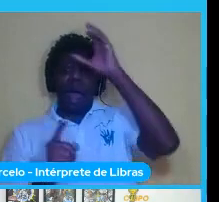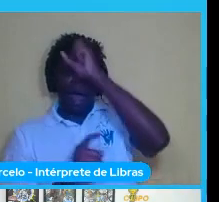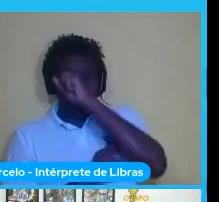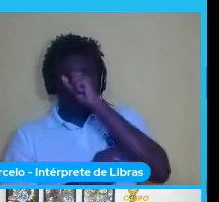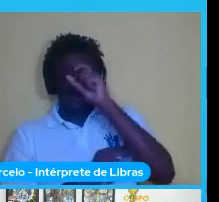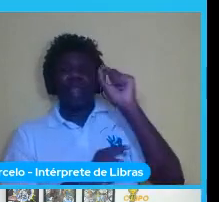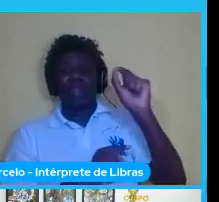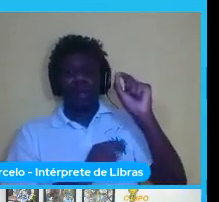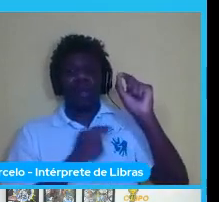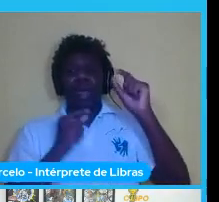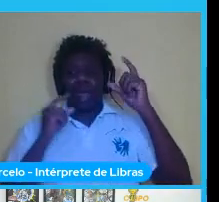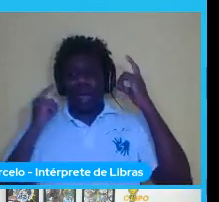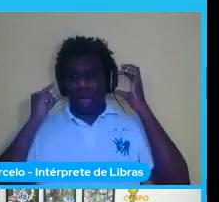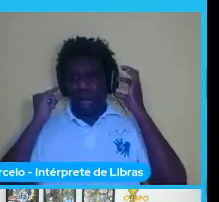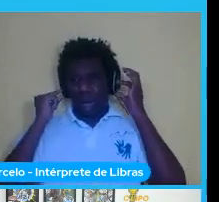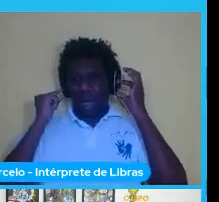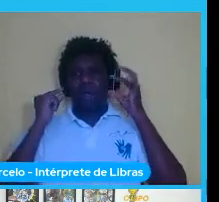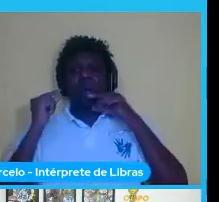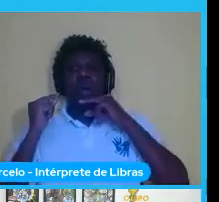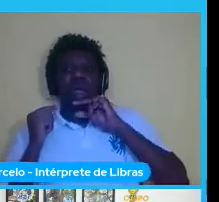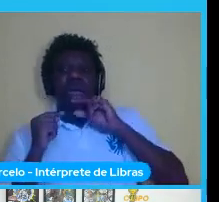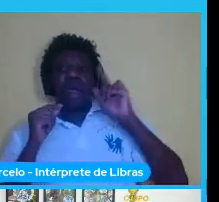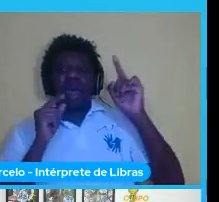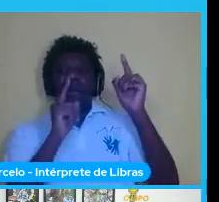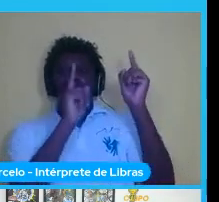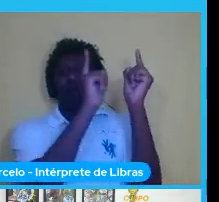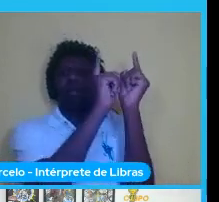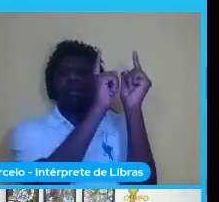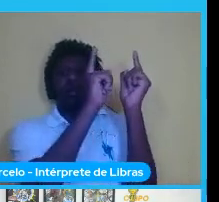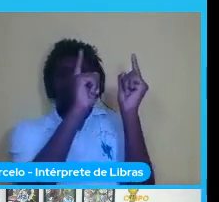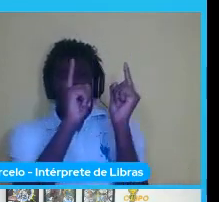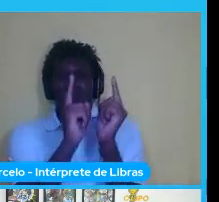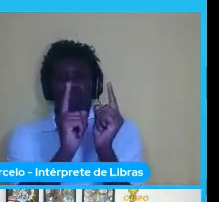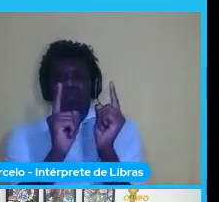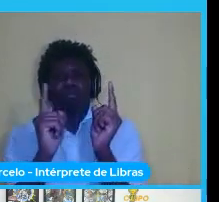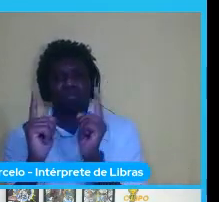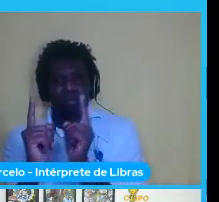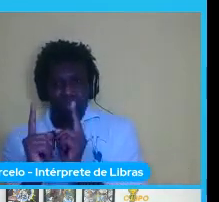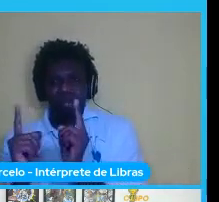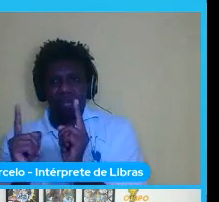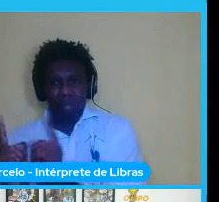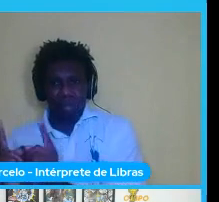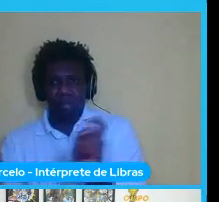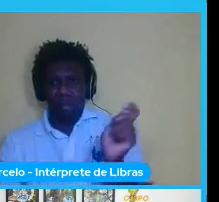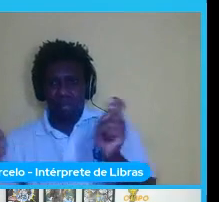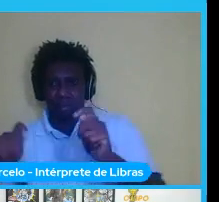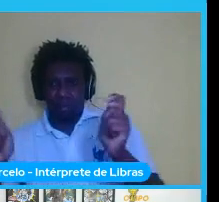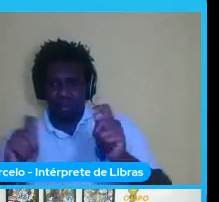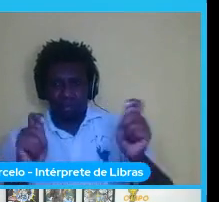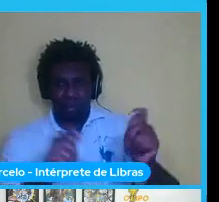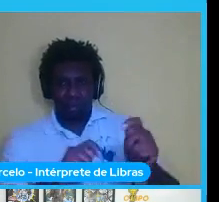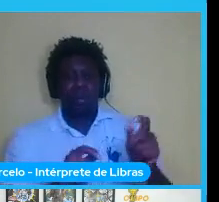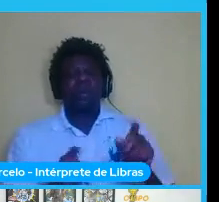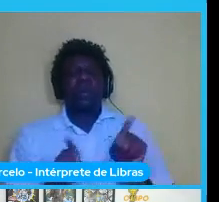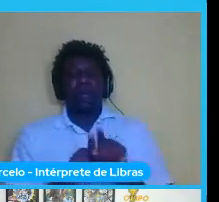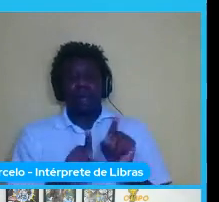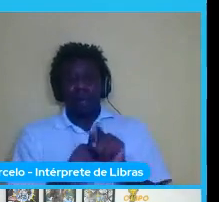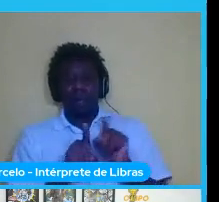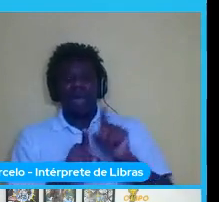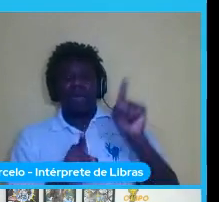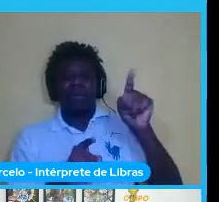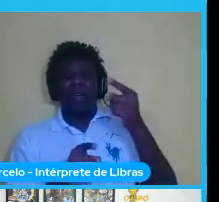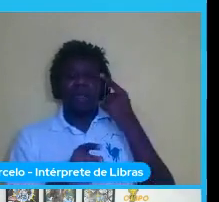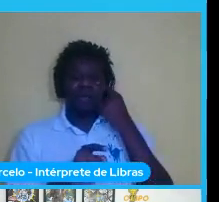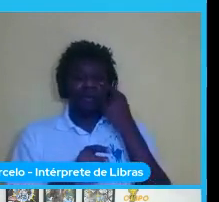comuns do rosto e elas costumam ficar nessa posição as camadas mais profundas elas vão aprendendo o detalhe como olho como nariz